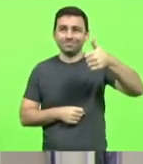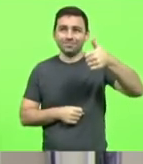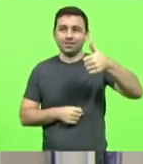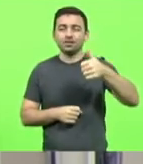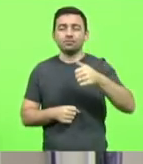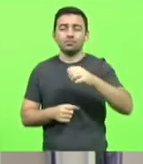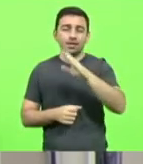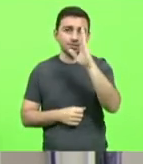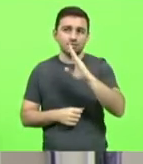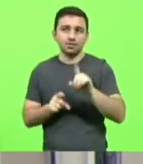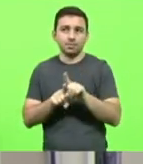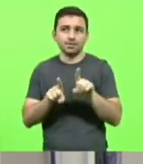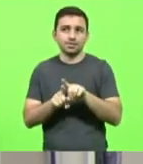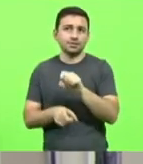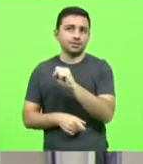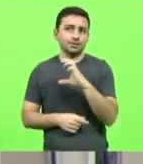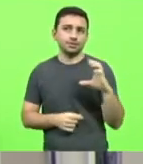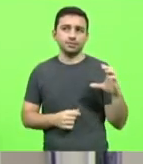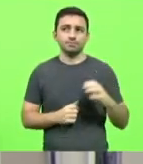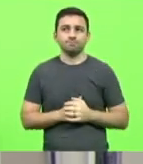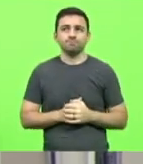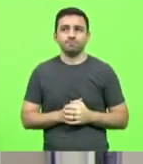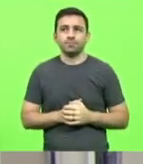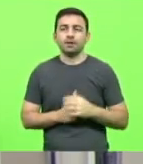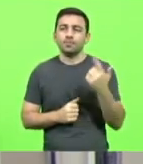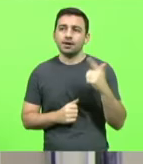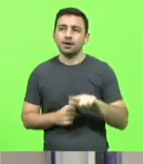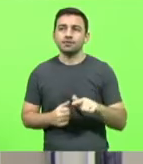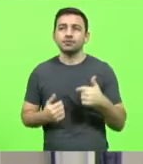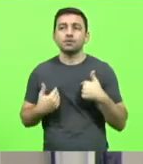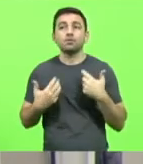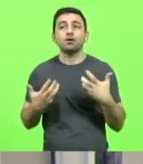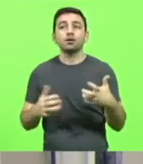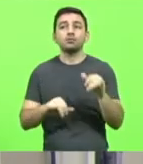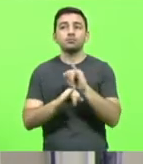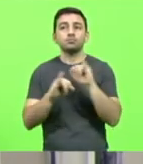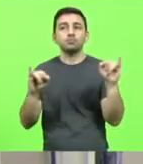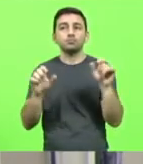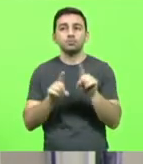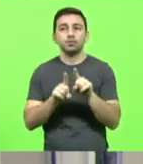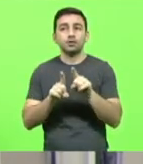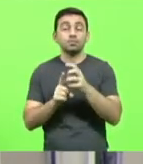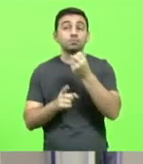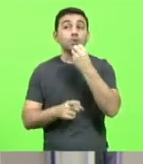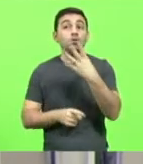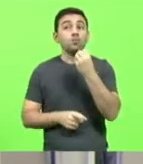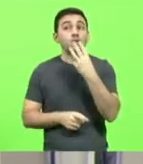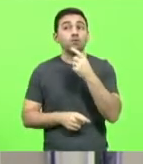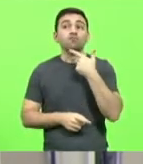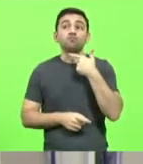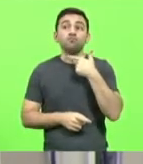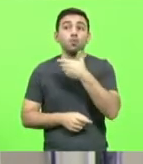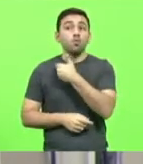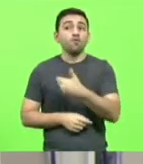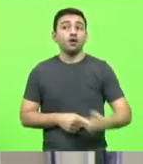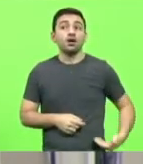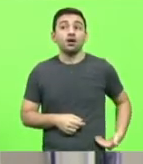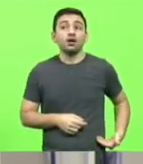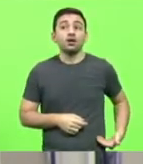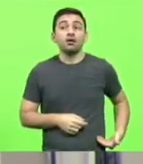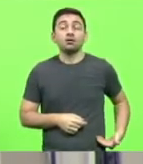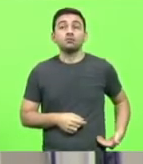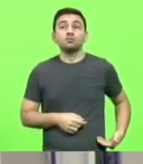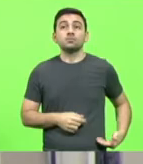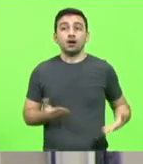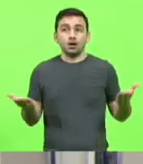Catarina. No mais, quero anunciar aqui a boa vontade também do governo do Estado nesta semana,